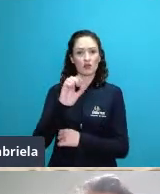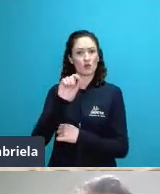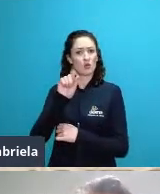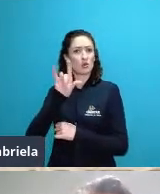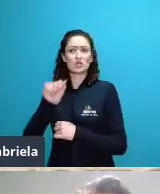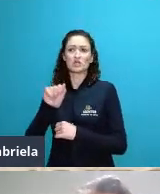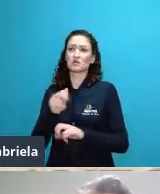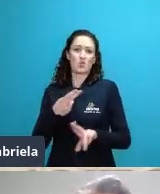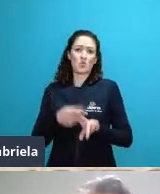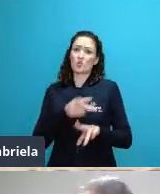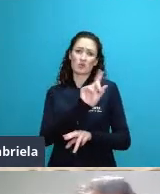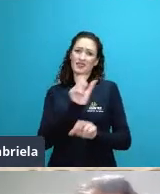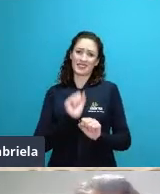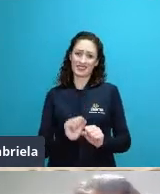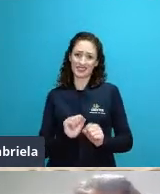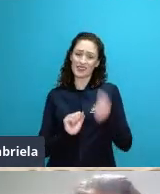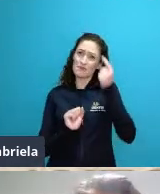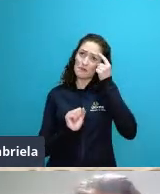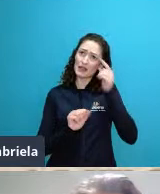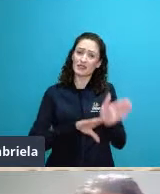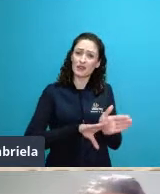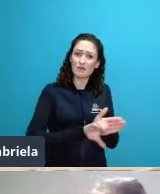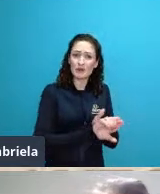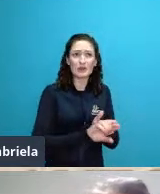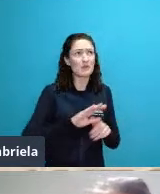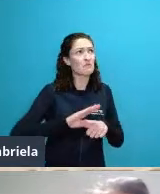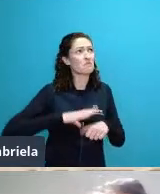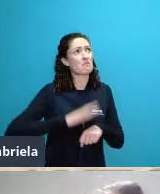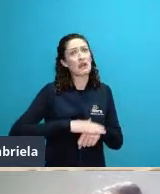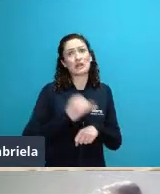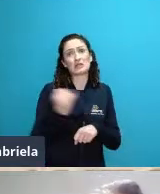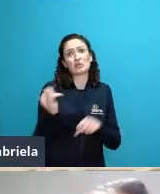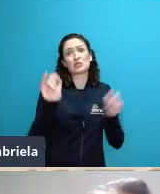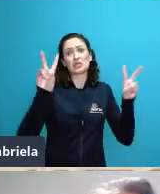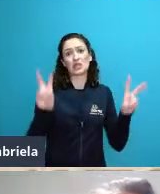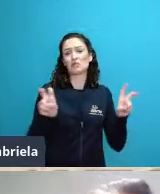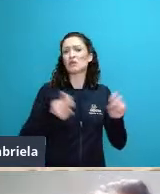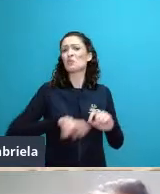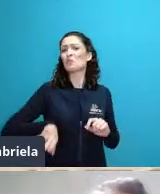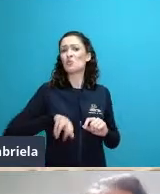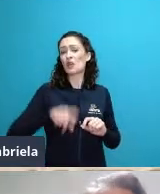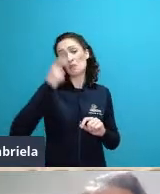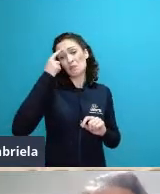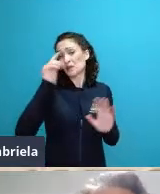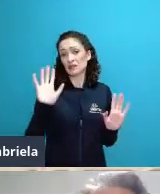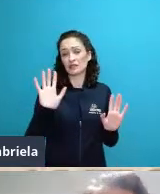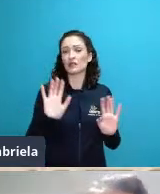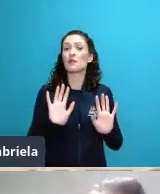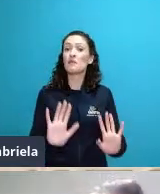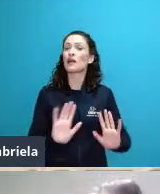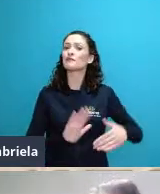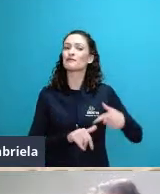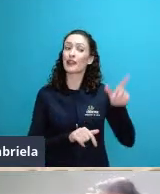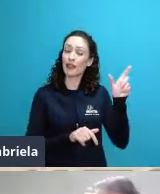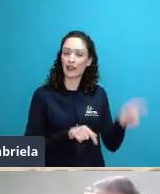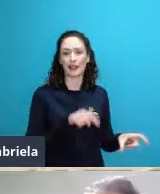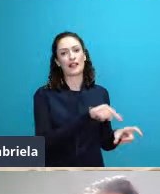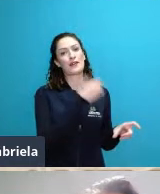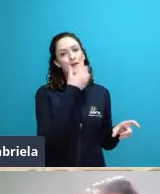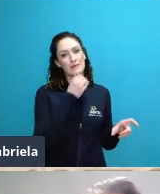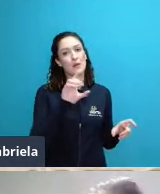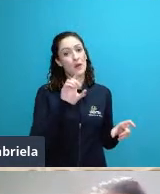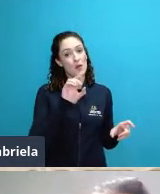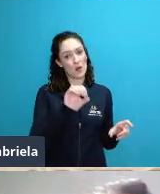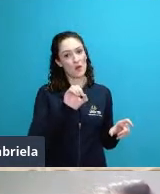-área dentro da biologia algo que não tinha muita importância e isso era uma visão totalmente oposta do que o Odum tinha nós veremos no